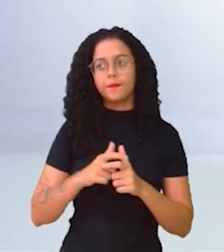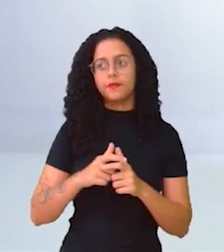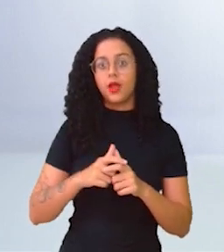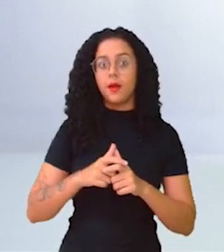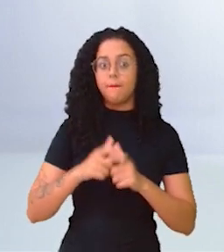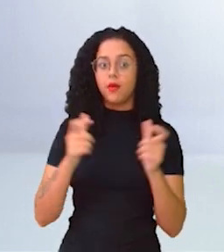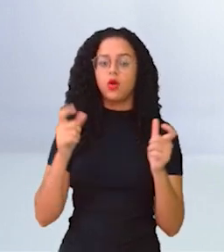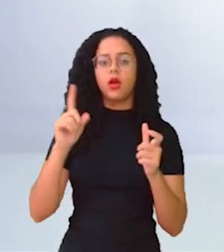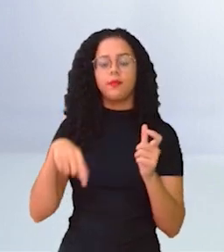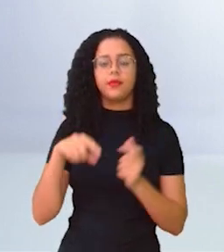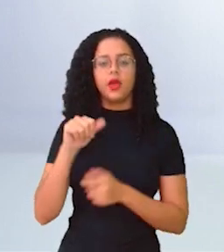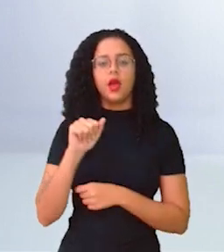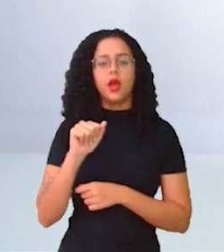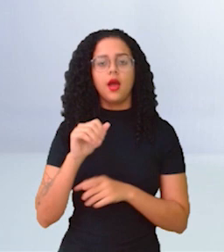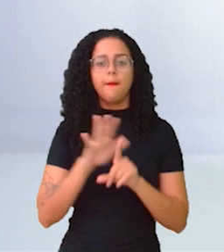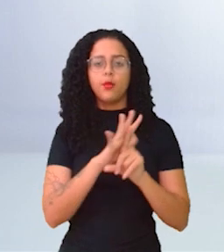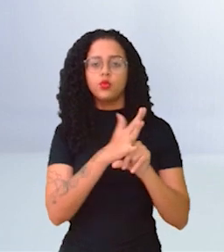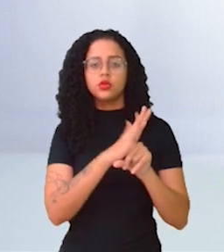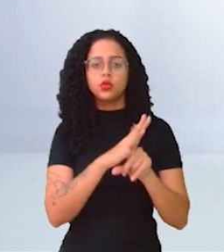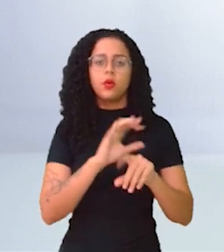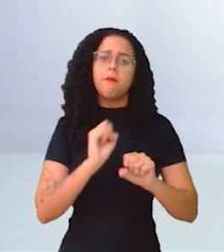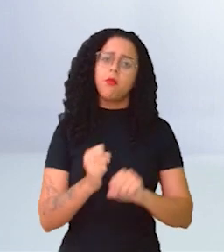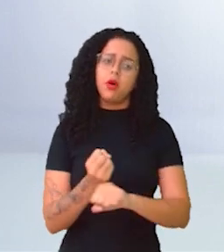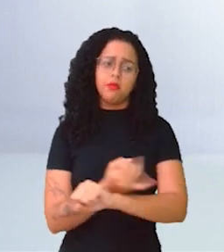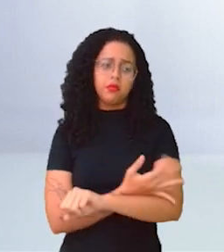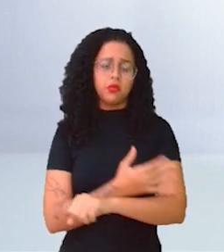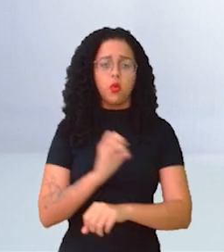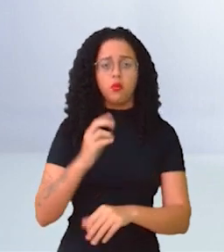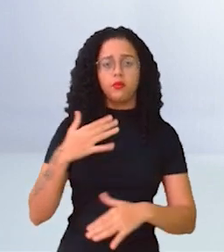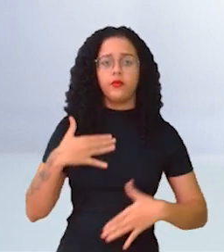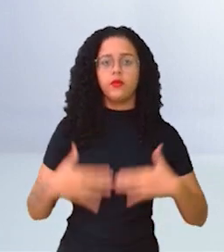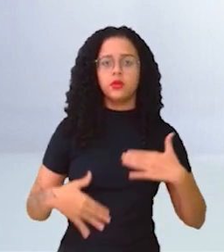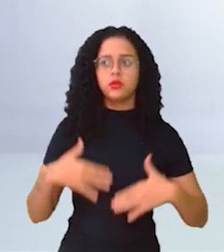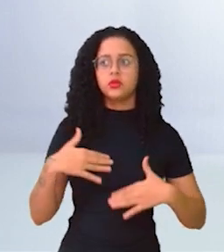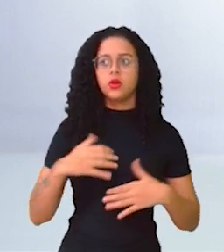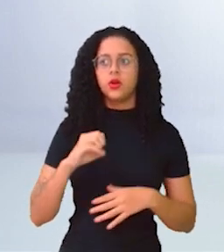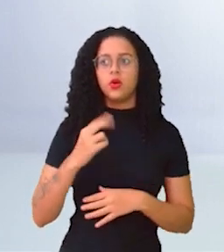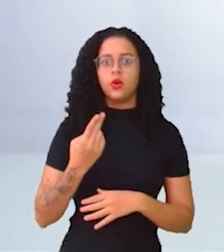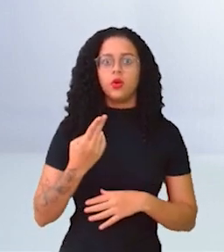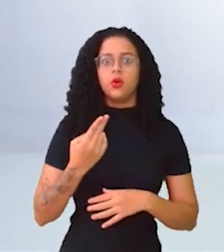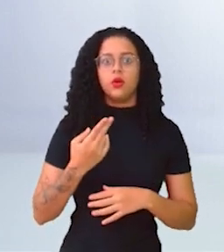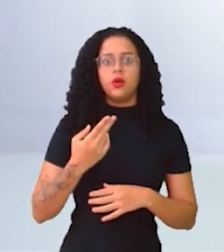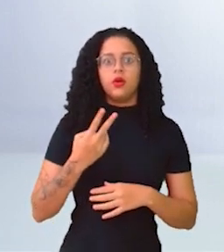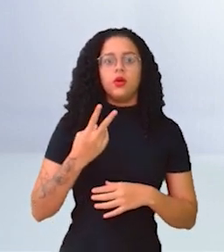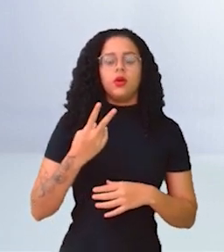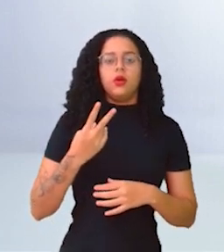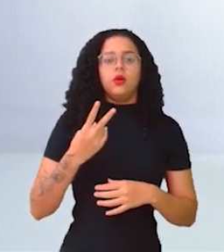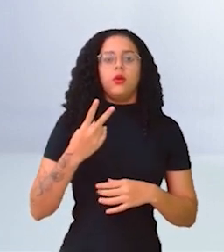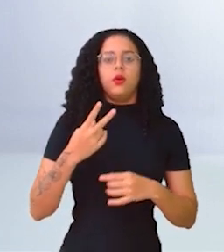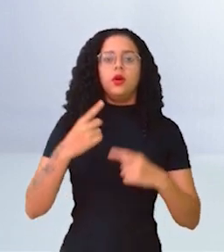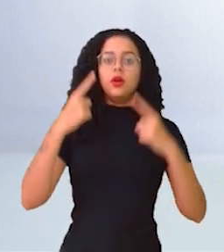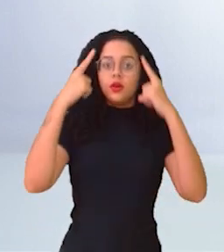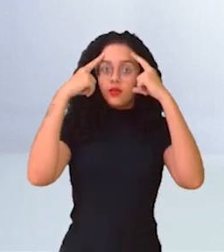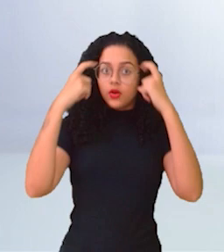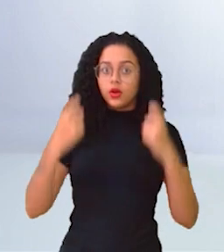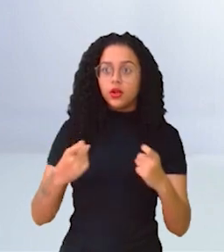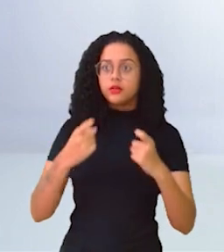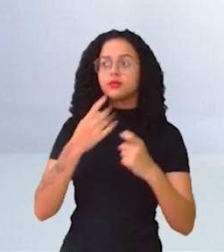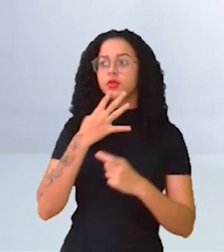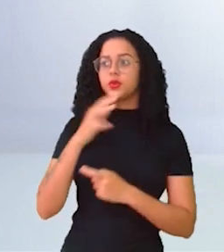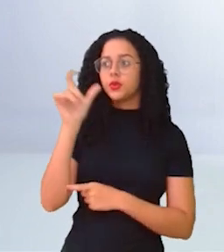abusadores. Sejam dessa ordem emocional, da ordem física ou violência com pessoas